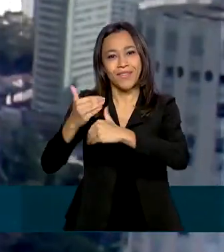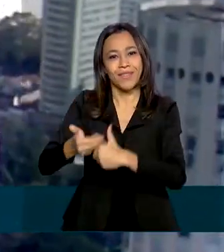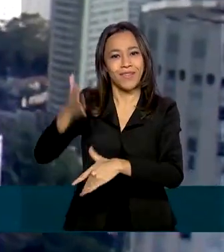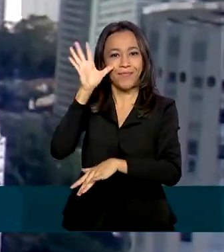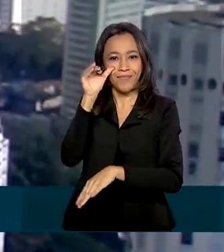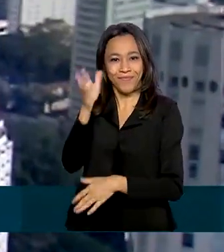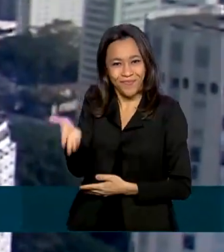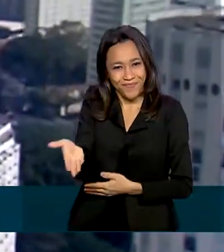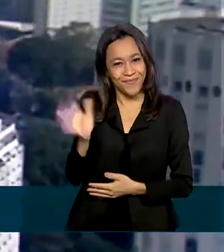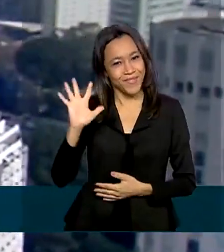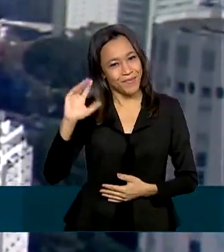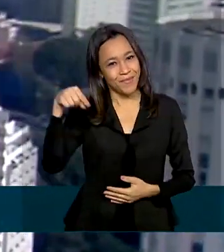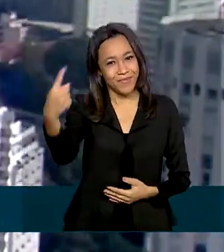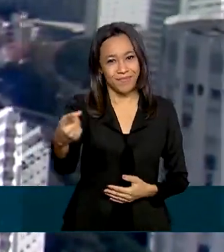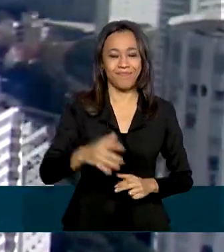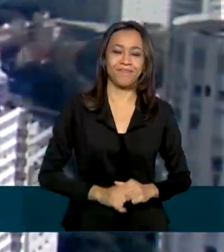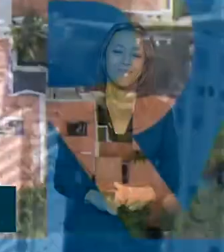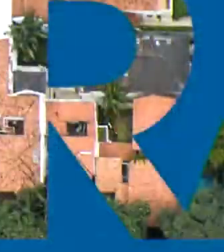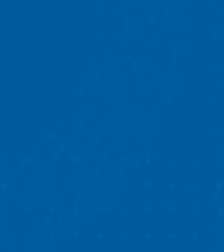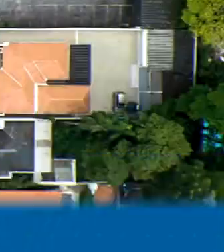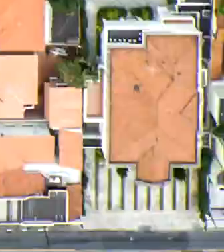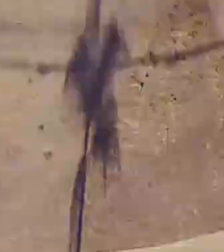redes sociais. Até a próxima edição.